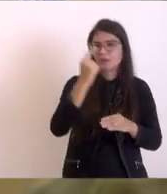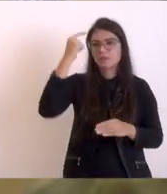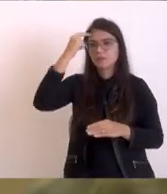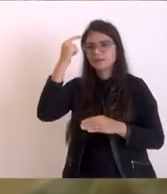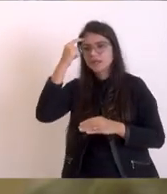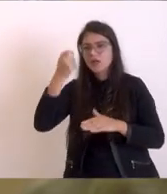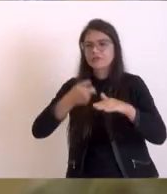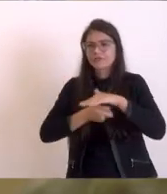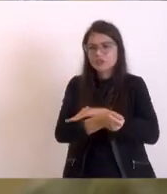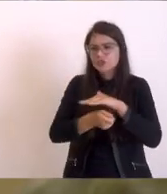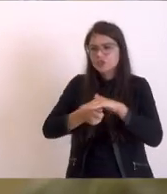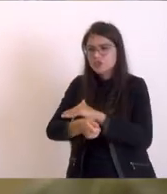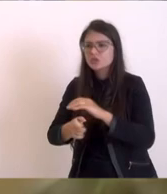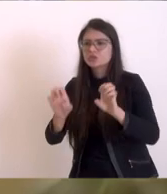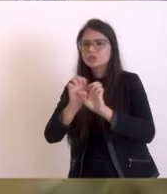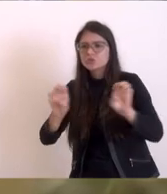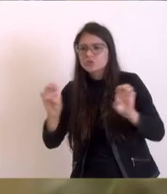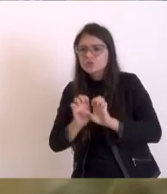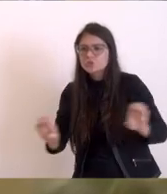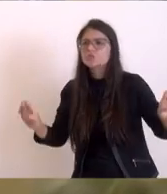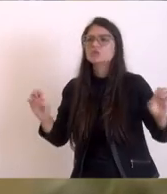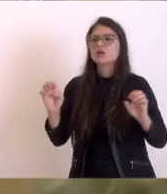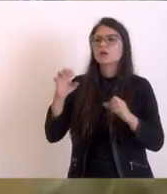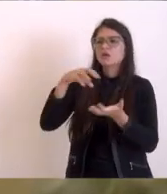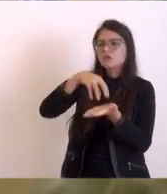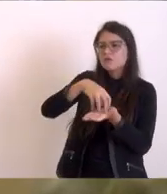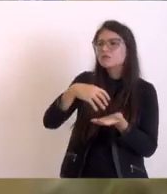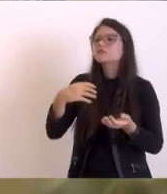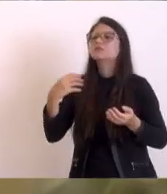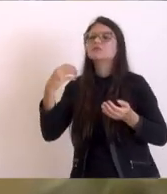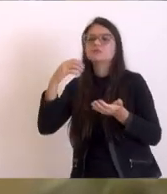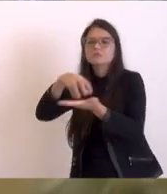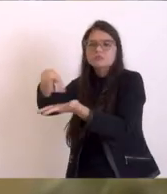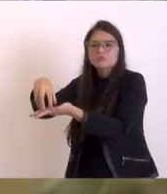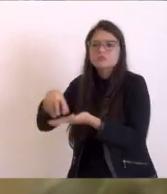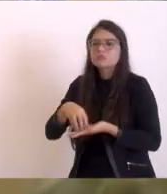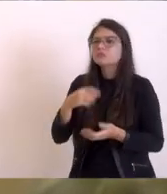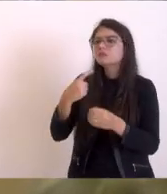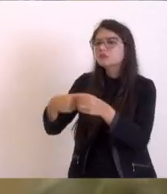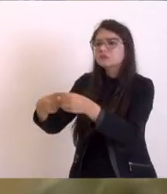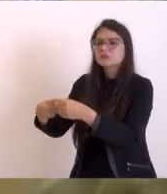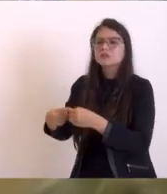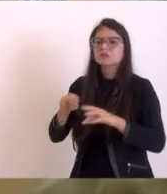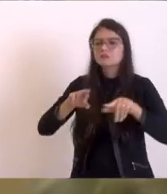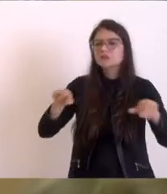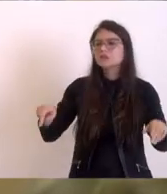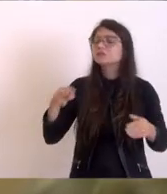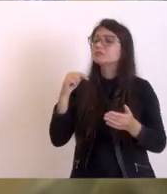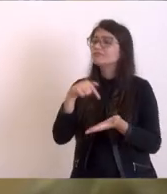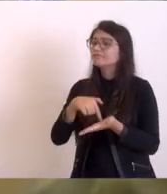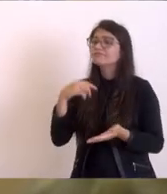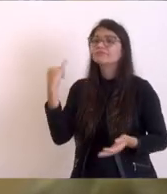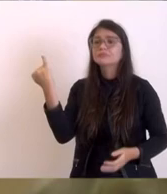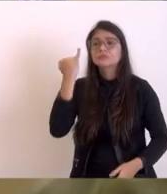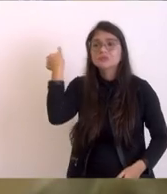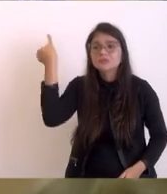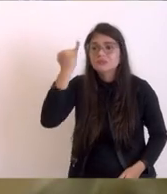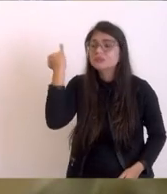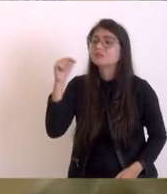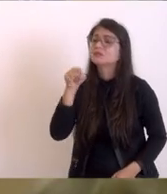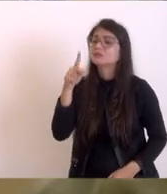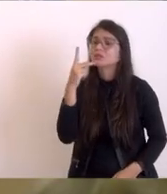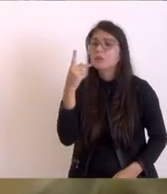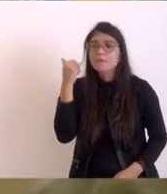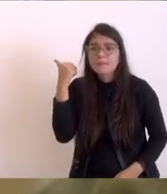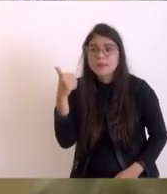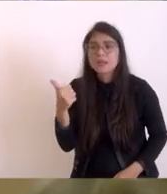investido em infraestrutura dos municípios, é um assunto primordial e, André, você está tocando muito bem essa questão do